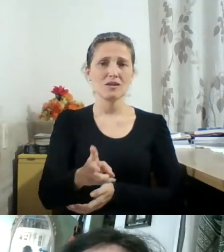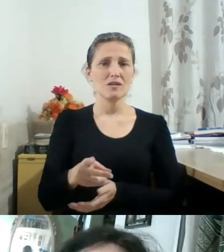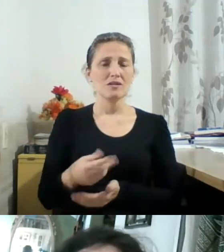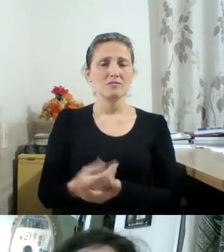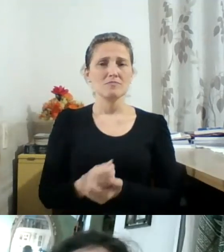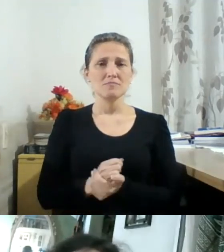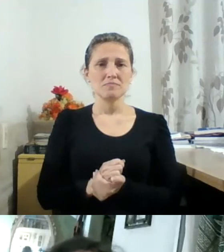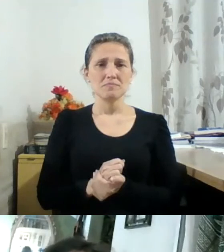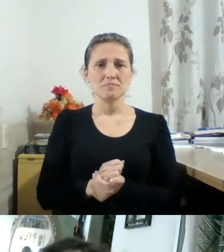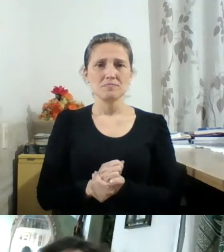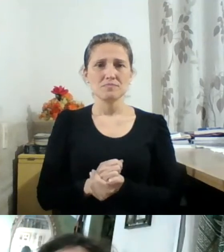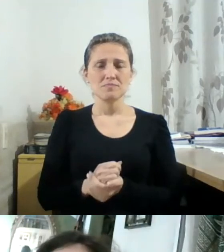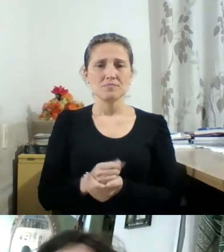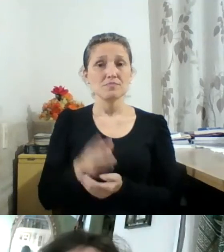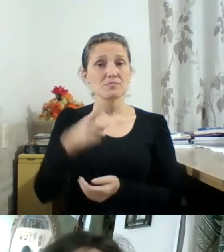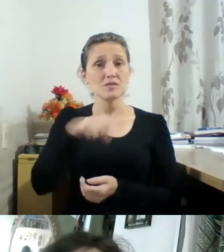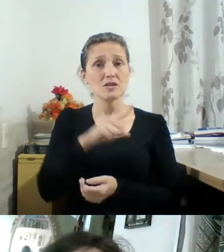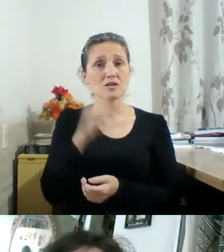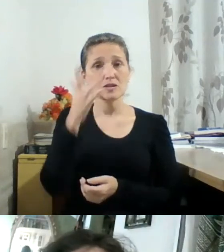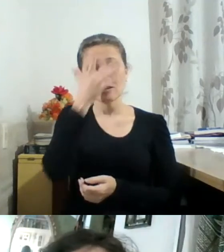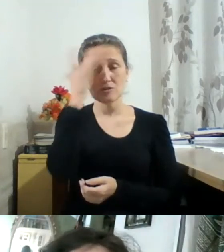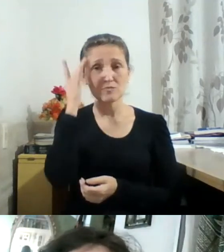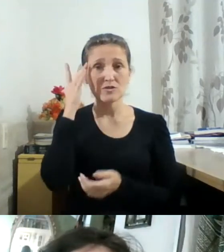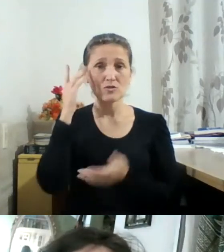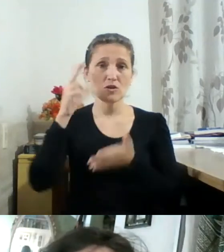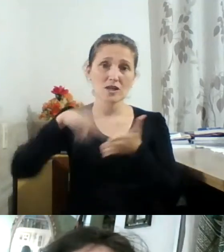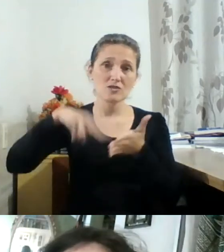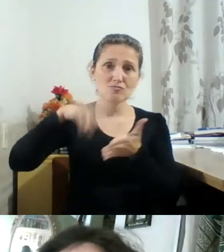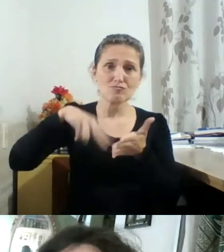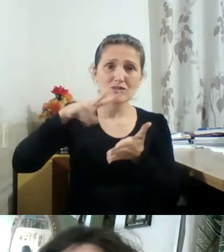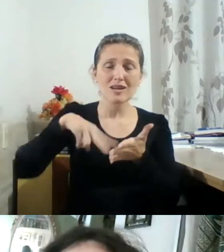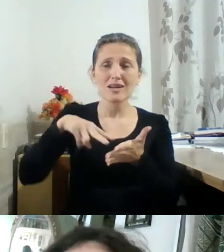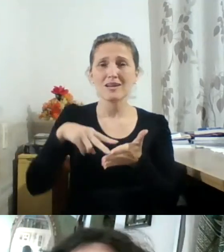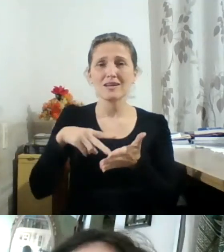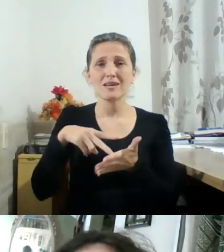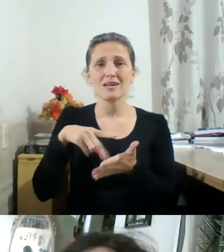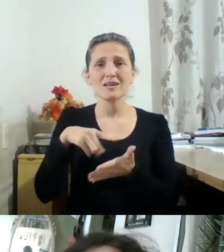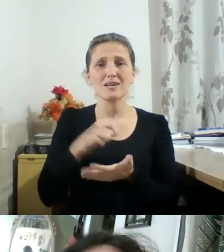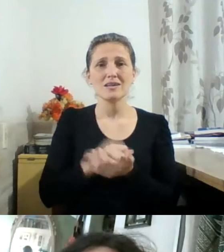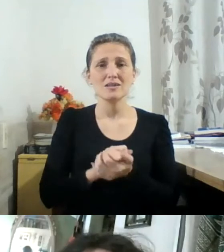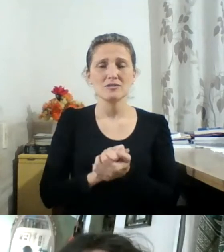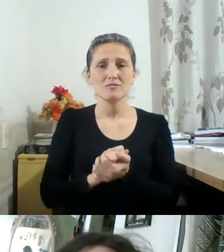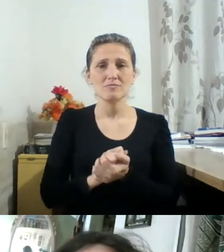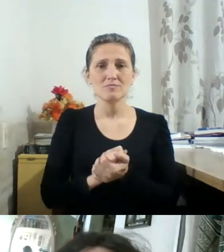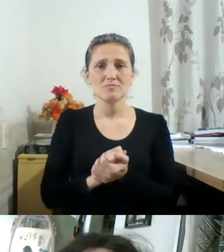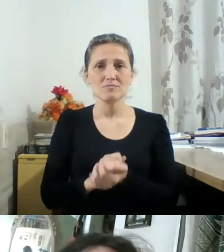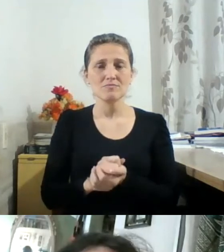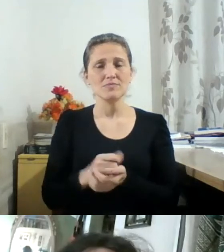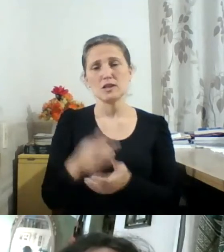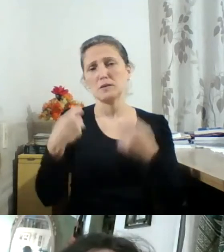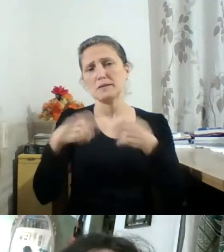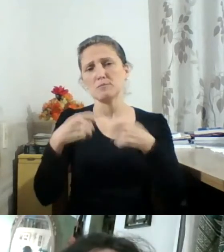as pessoas leem, têm lido meus livros, tenho a felicidade de dizer que vários deles,